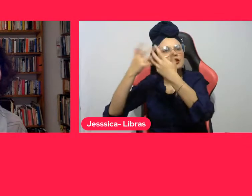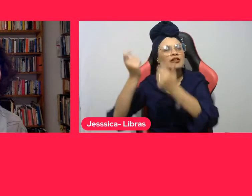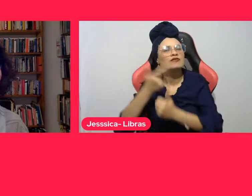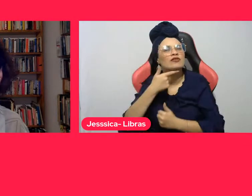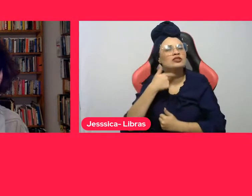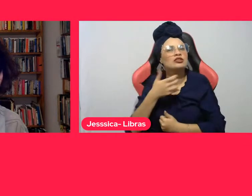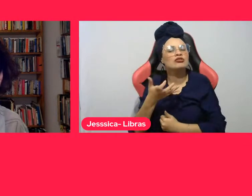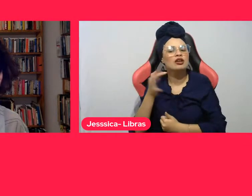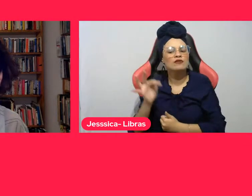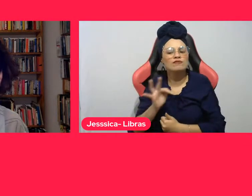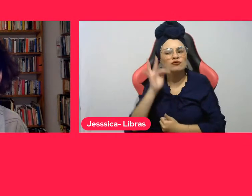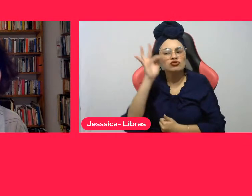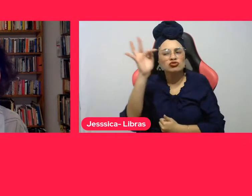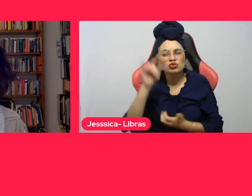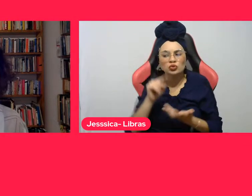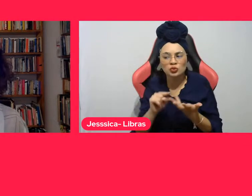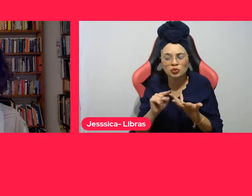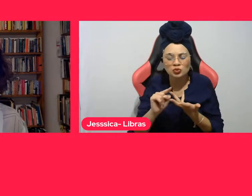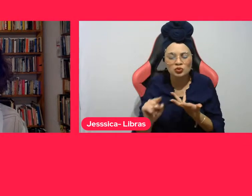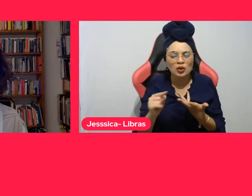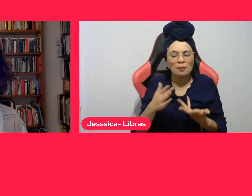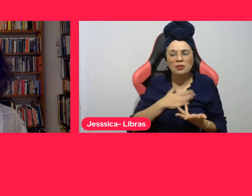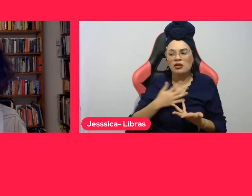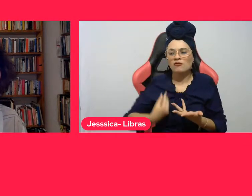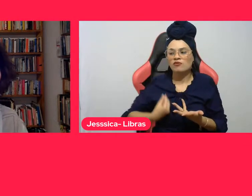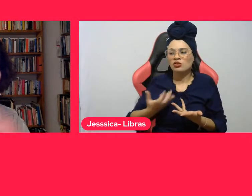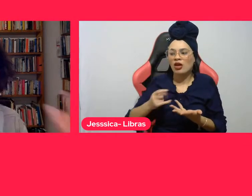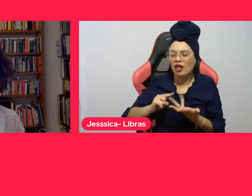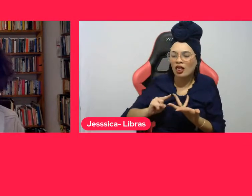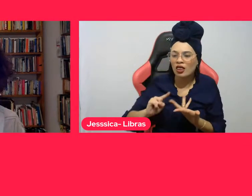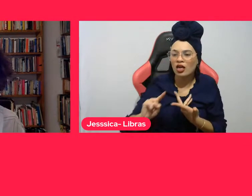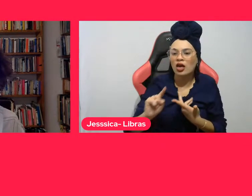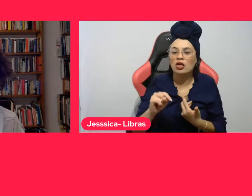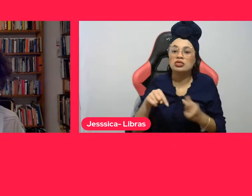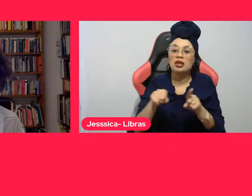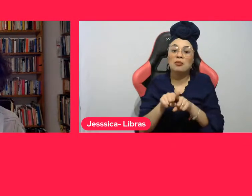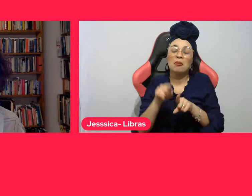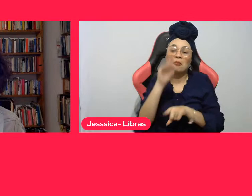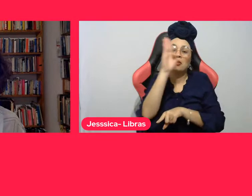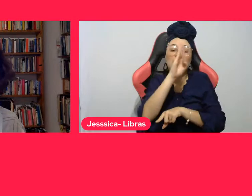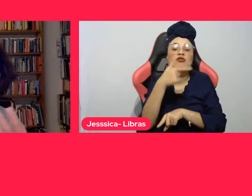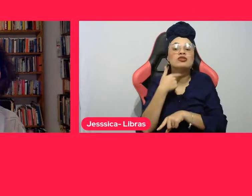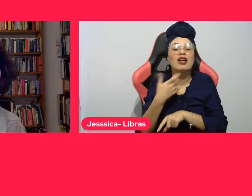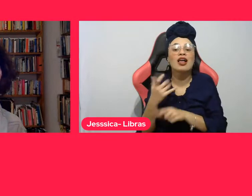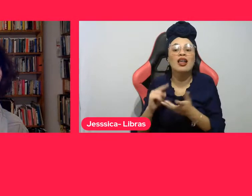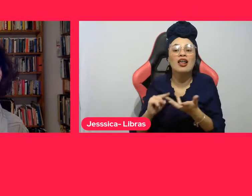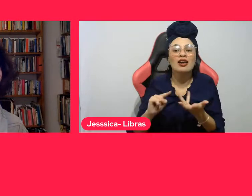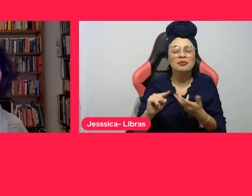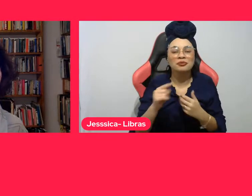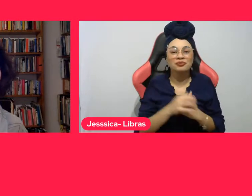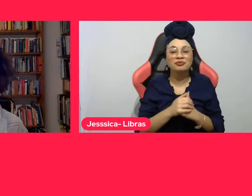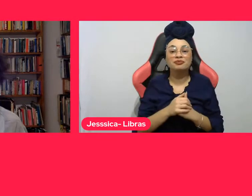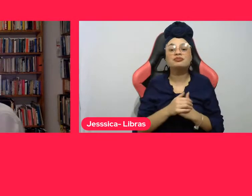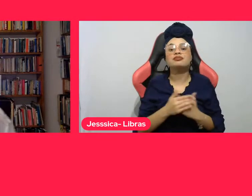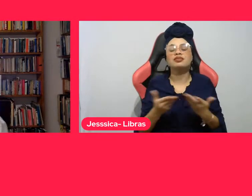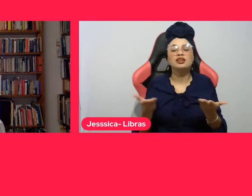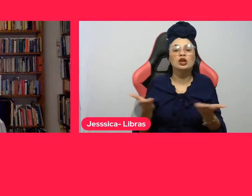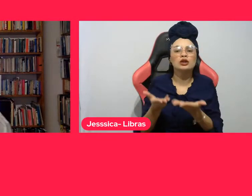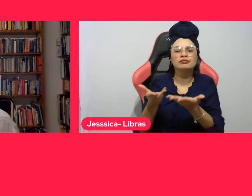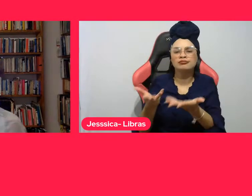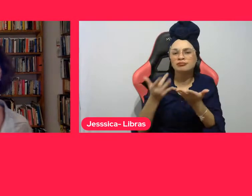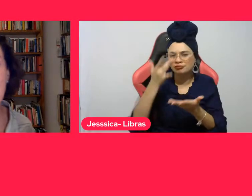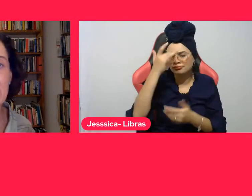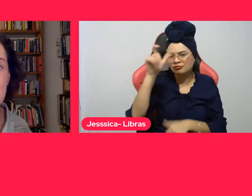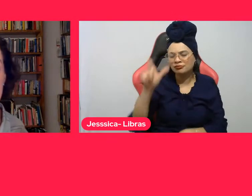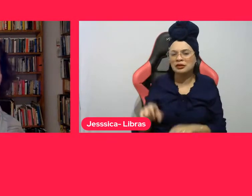vida e para o país. Bom, para conversar sobre tudo isso, está aqui a nossa convidada especial,